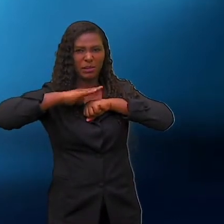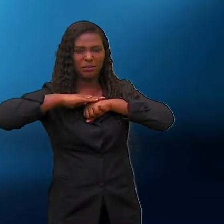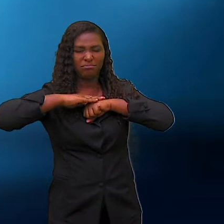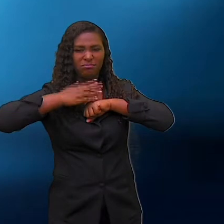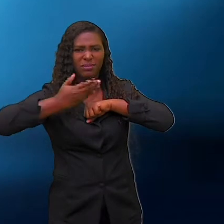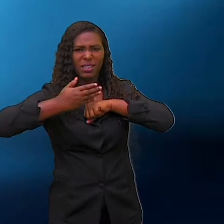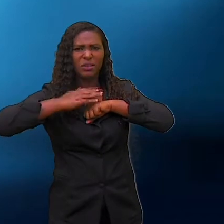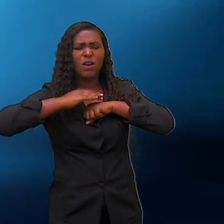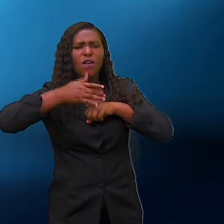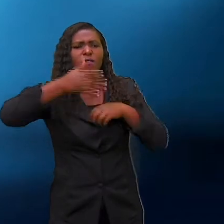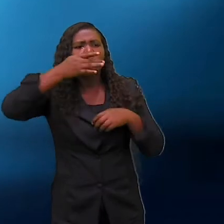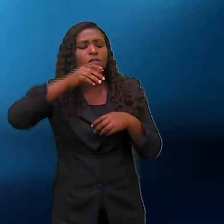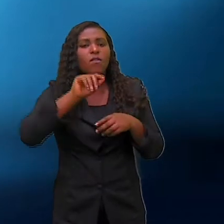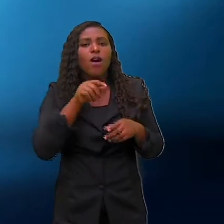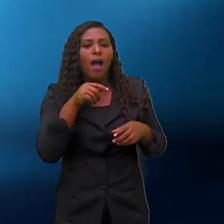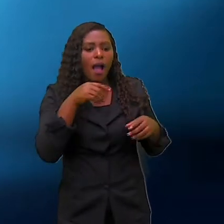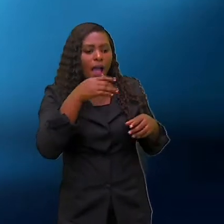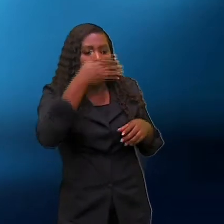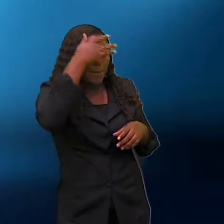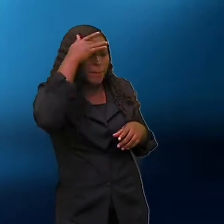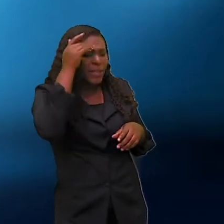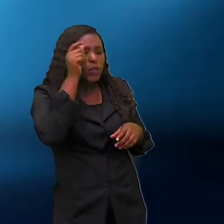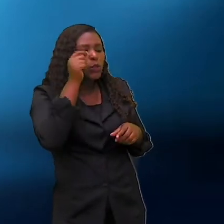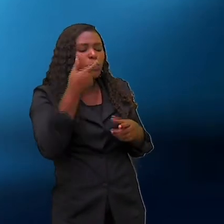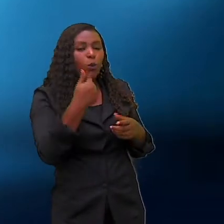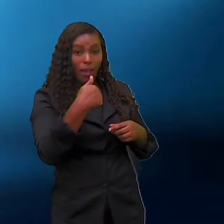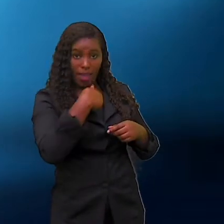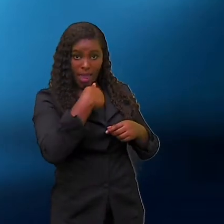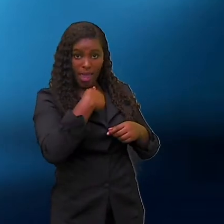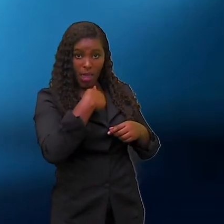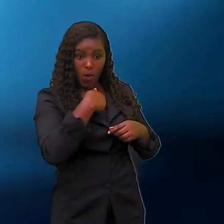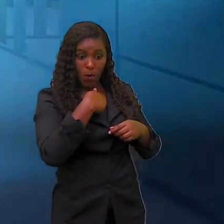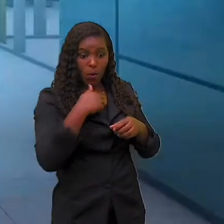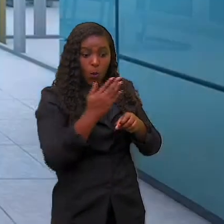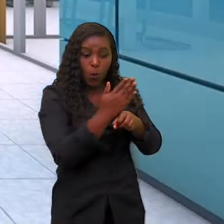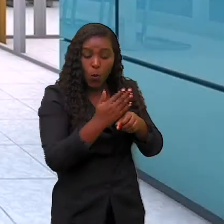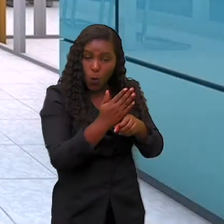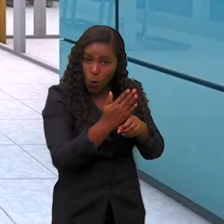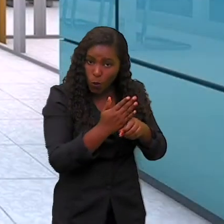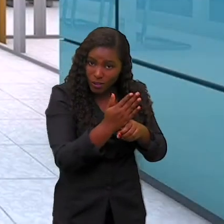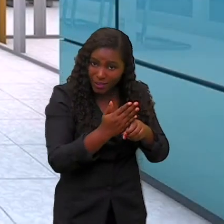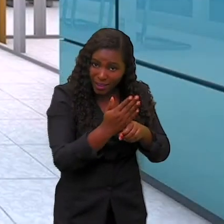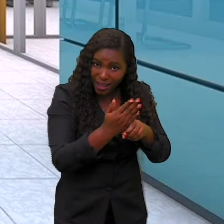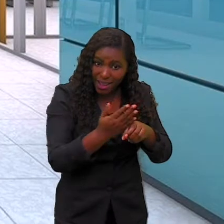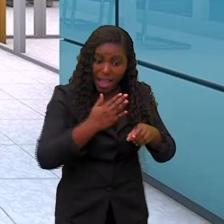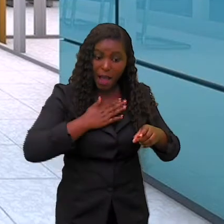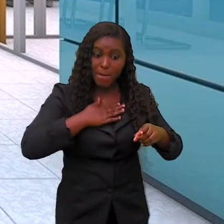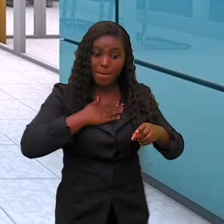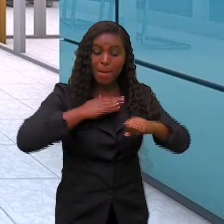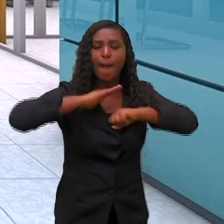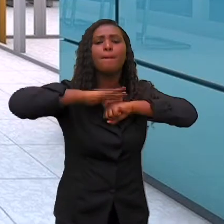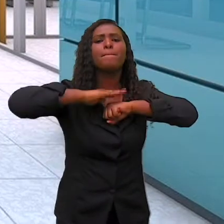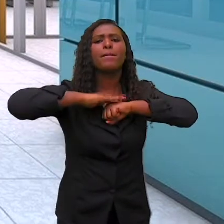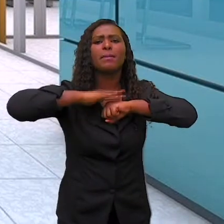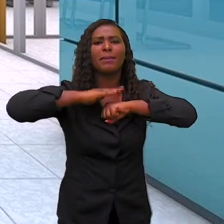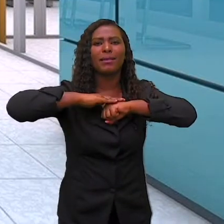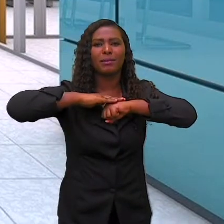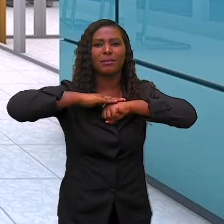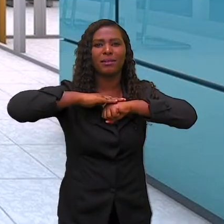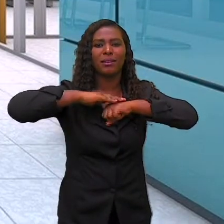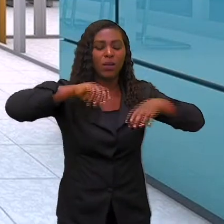E como ficaria? Eu cortei a mim mesma quando estava cozinhando. Viram?